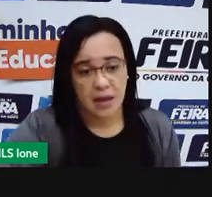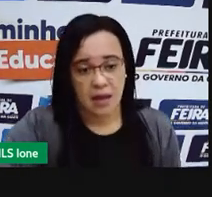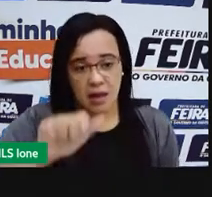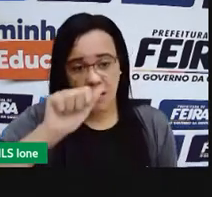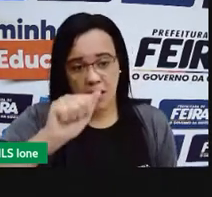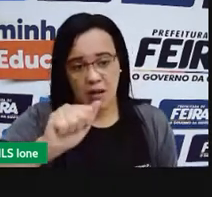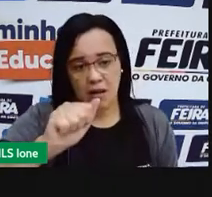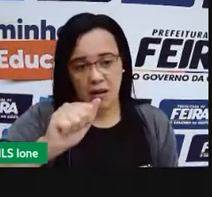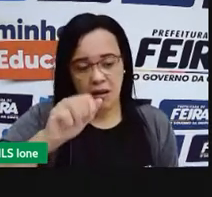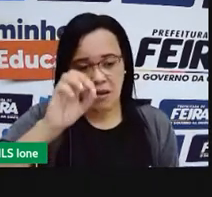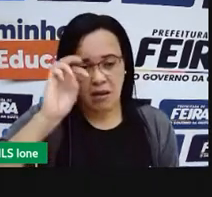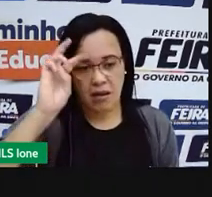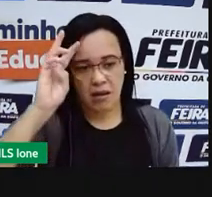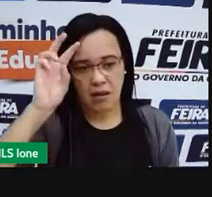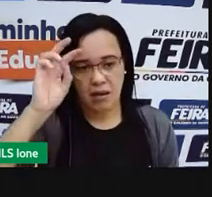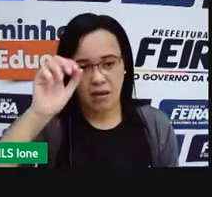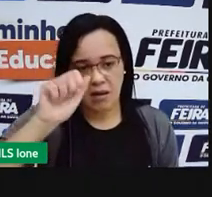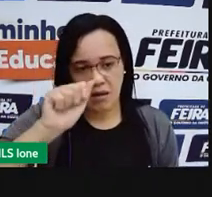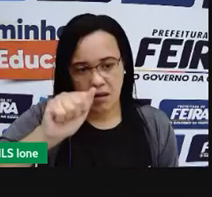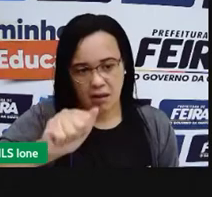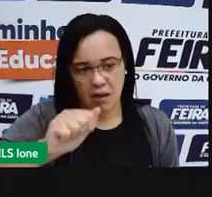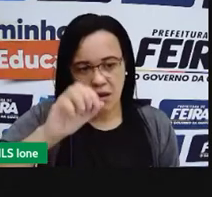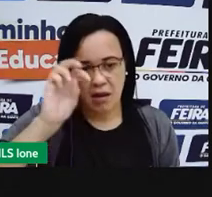Olha as letras.